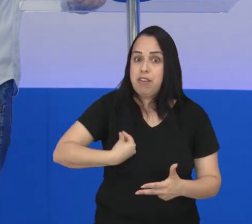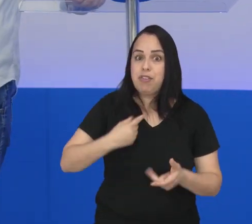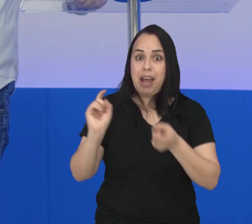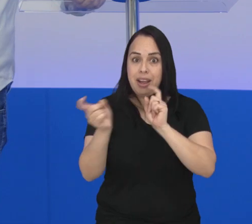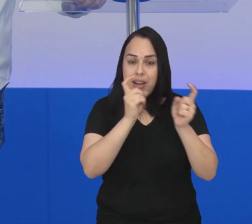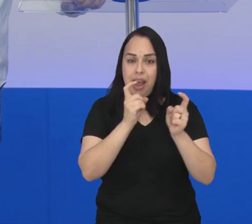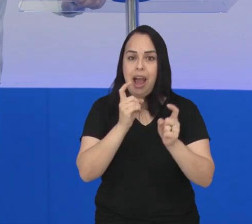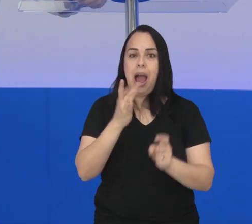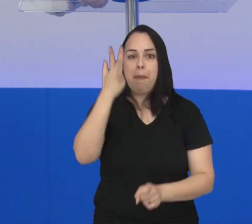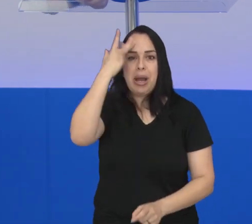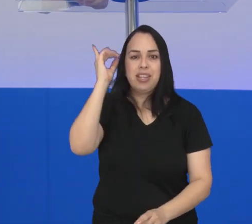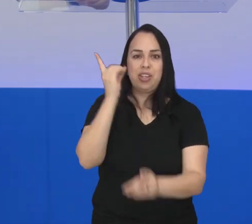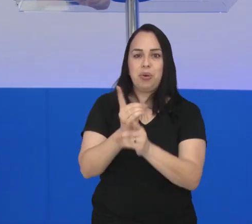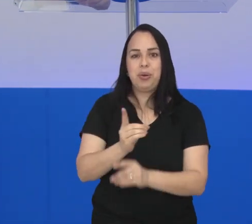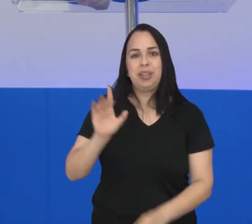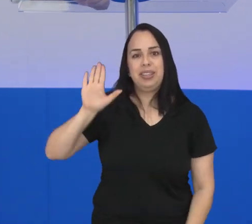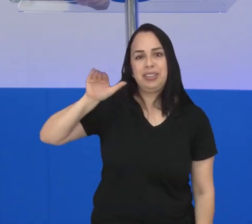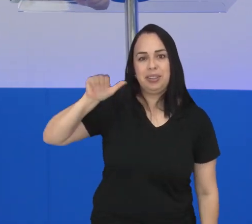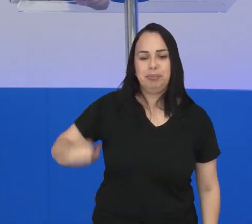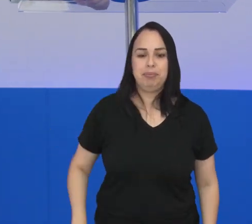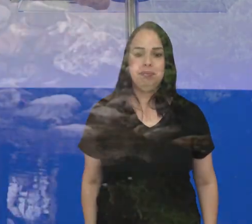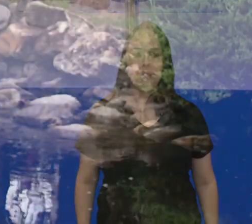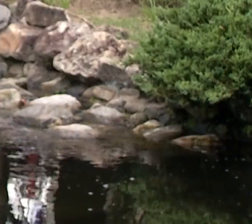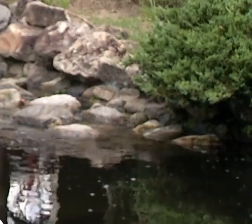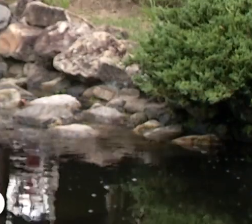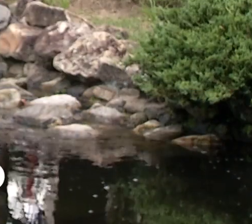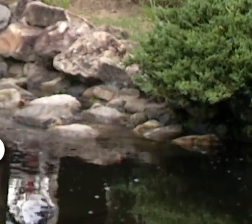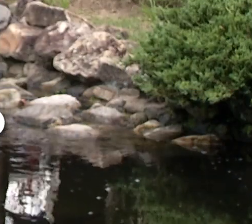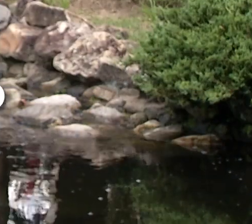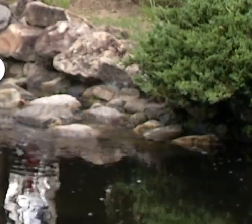sessão. A gente volta a se encontrar amanhã. Um abraço!